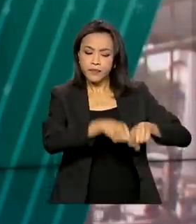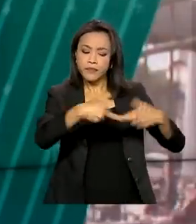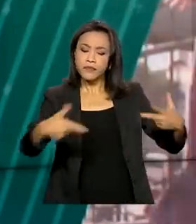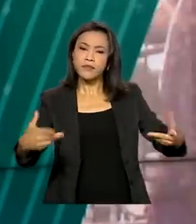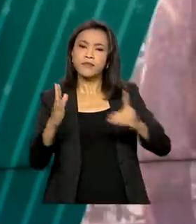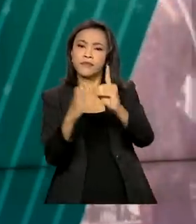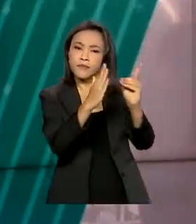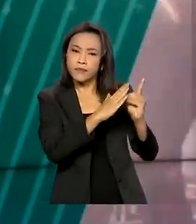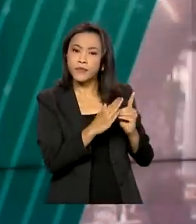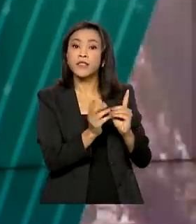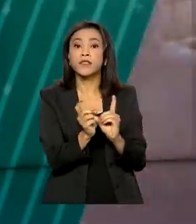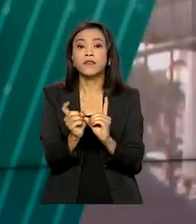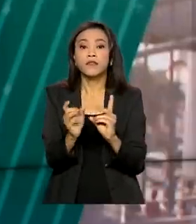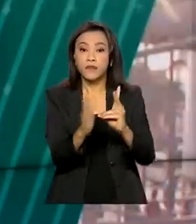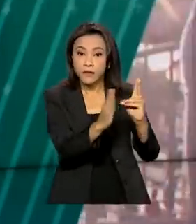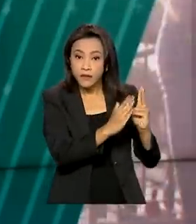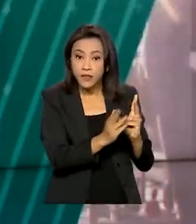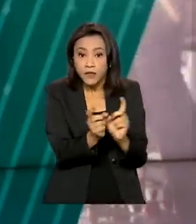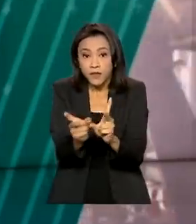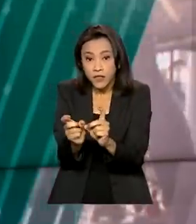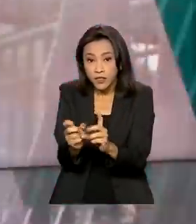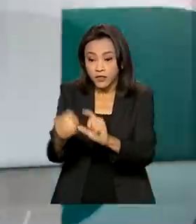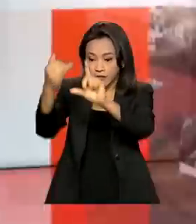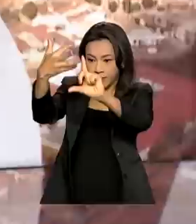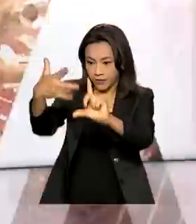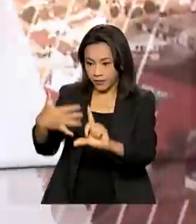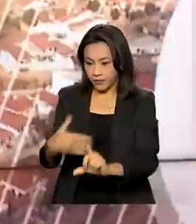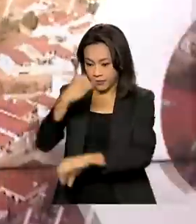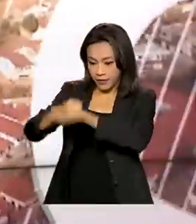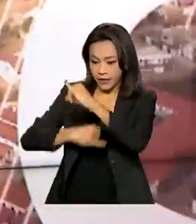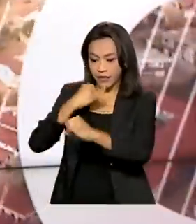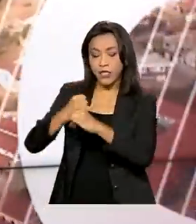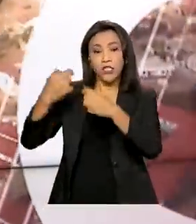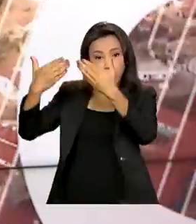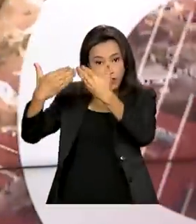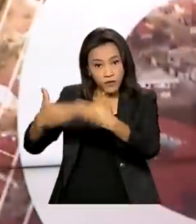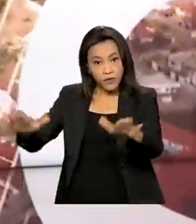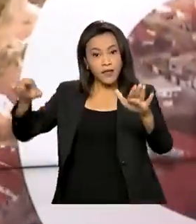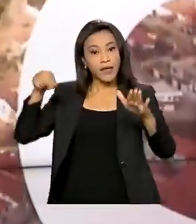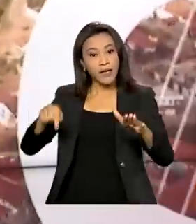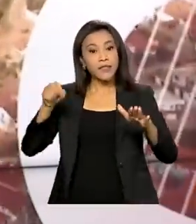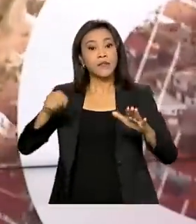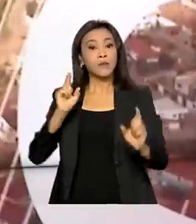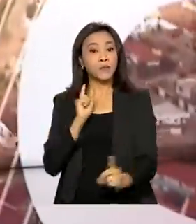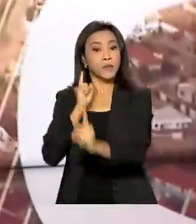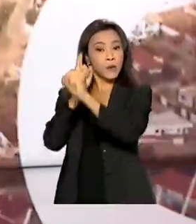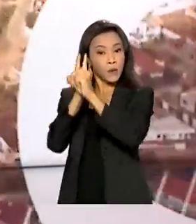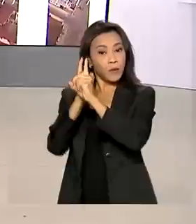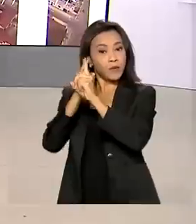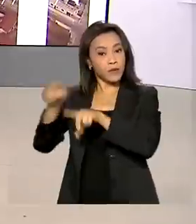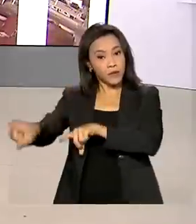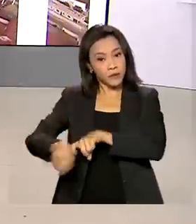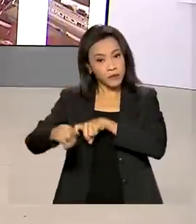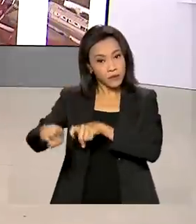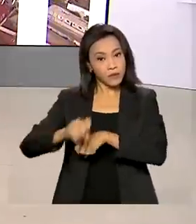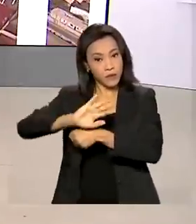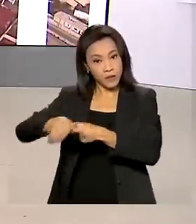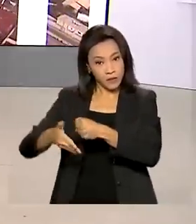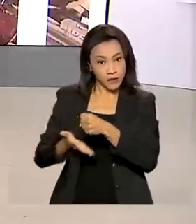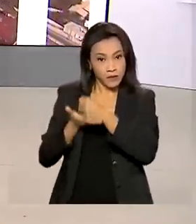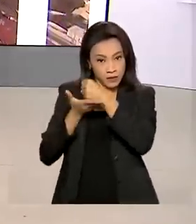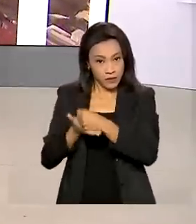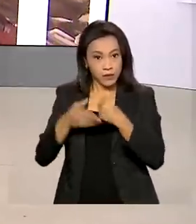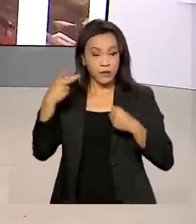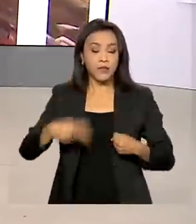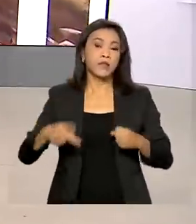internet. Uma plataforma online foi lançada durante a Jornada da Agricultura Sustentável em Brasília. O espaço tem a